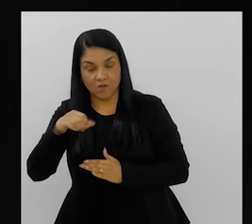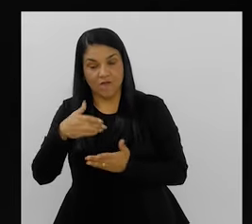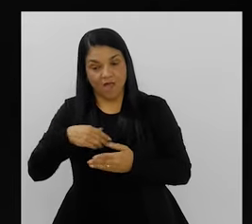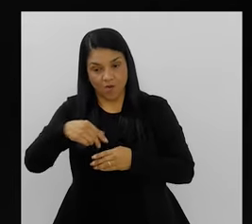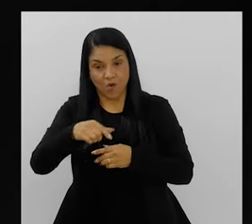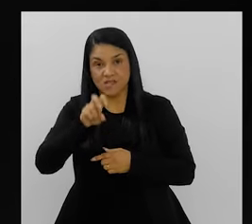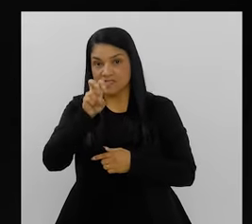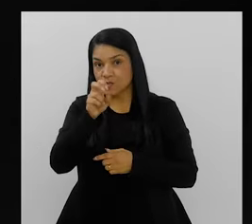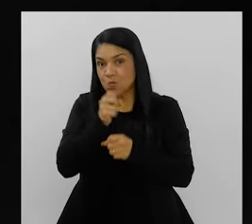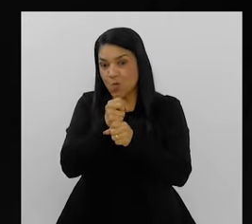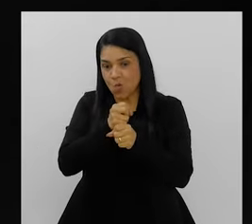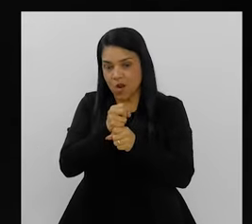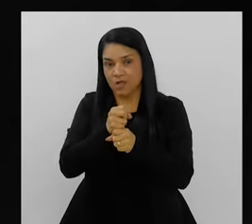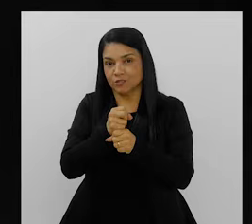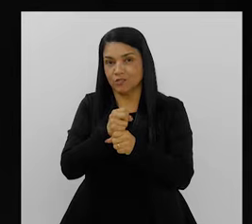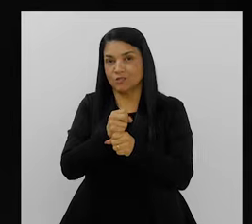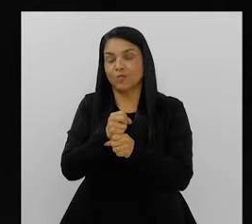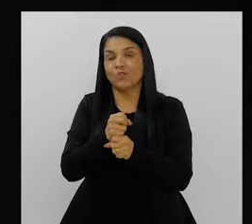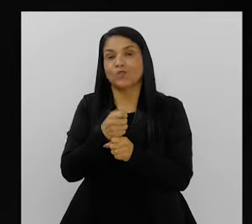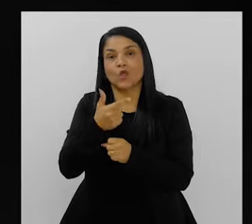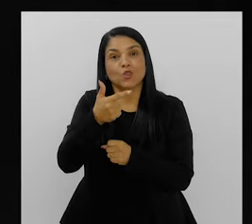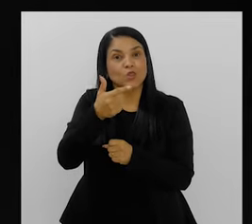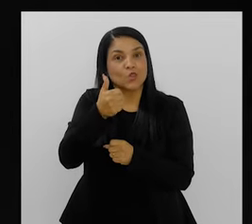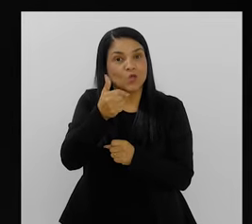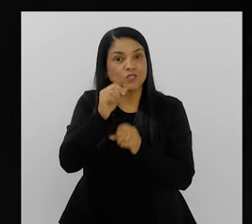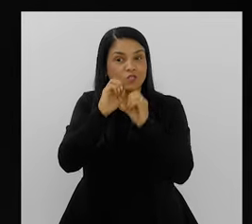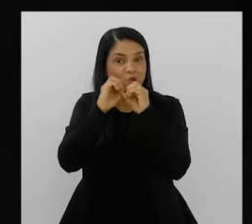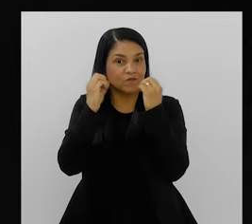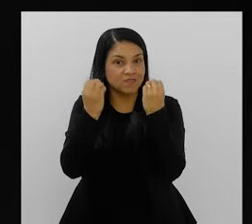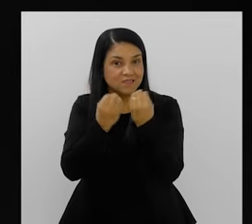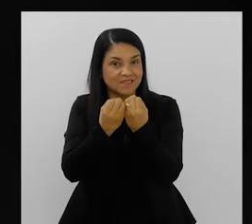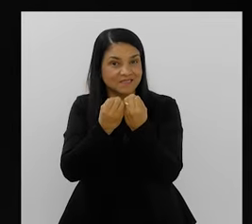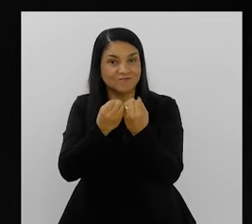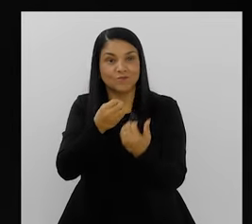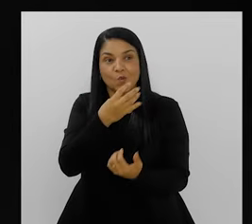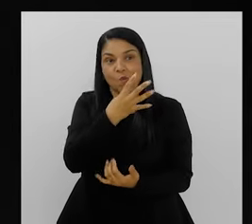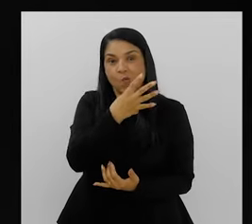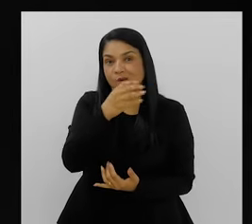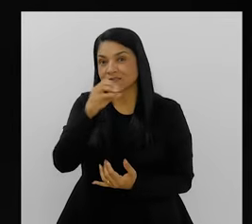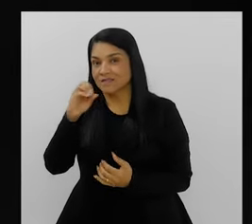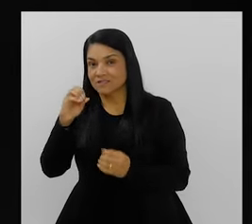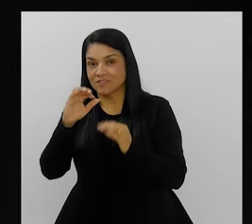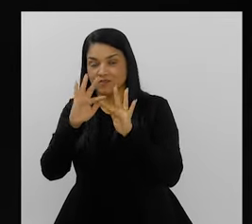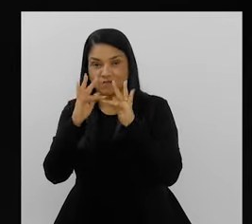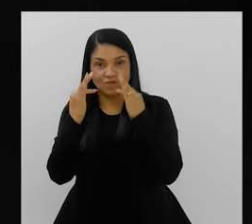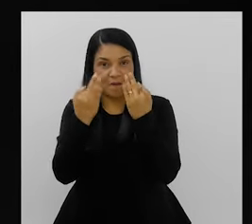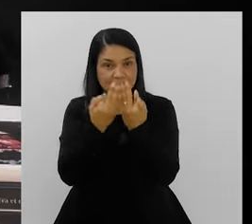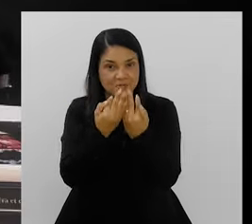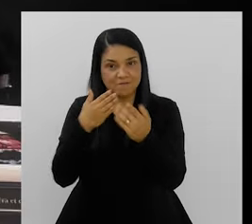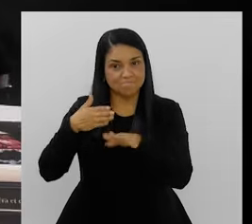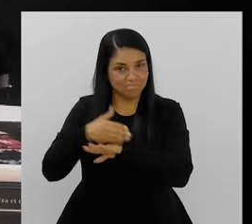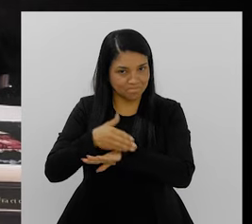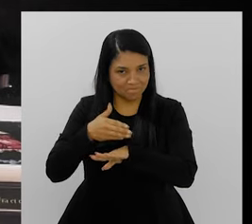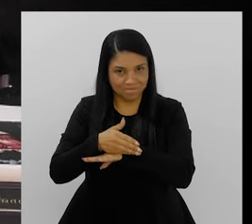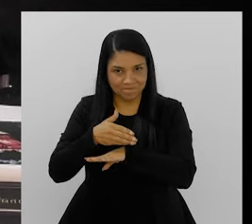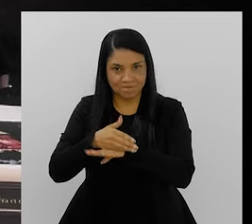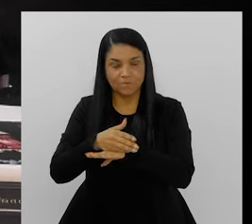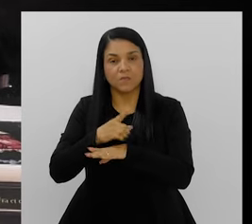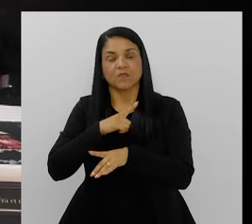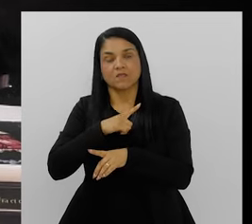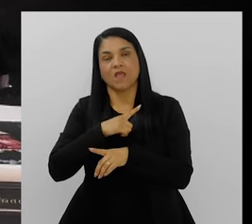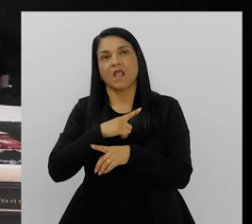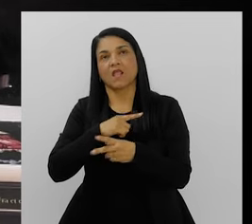e eu tenho cerca de 12 oficinas acontecendo com mais de 400 famílias envolvidas. Além dessas quatro